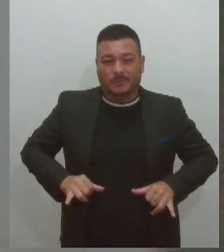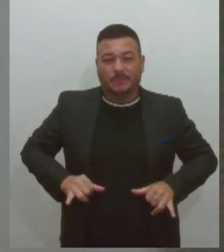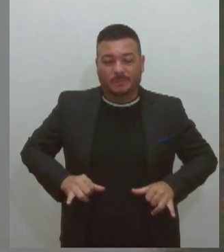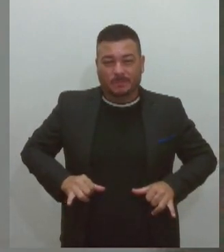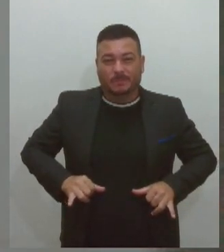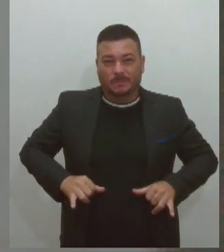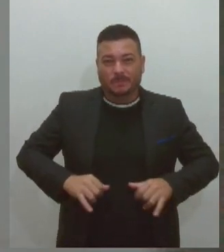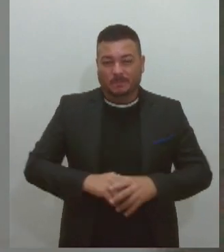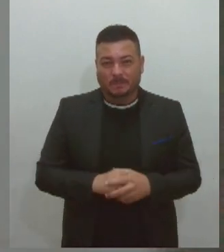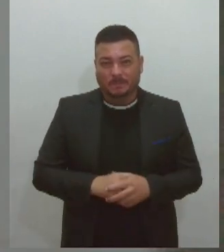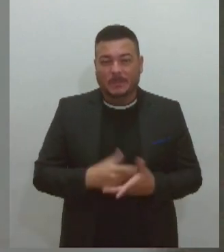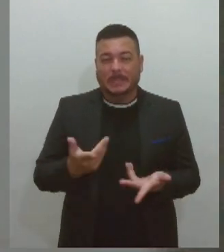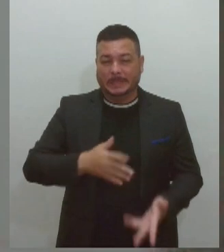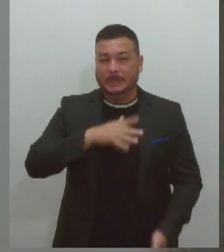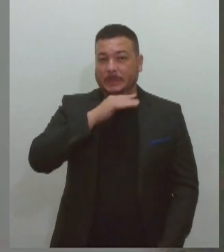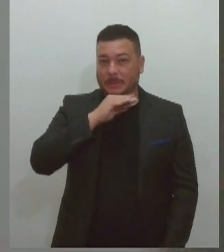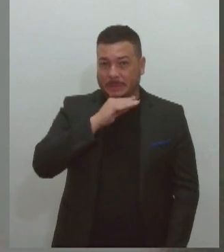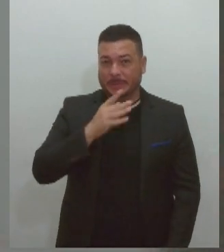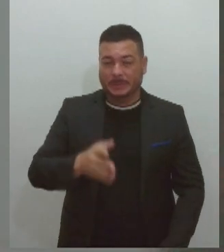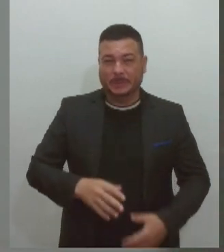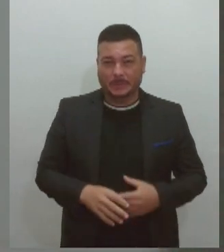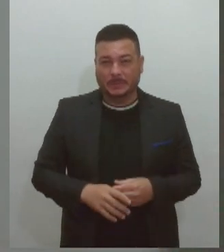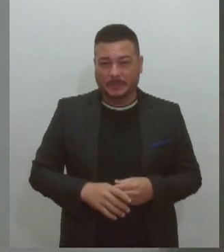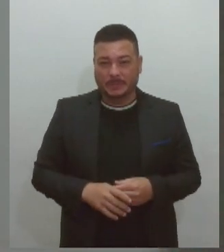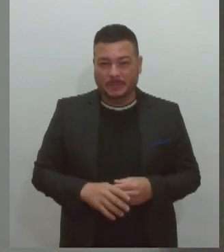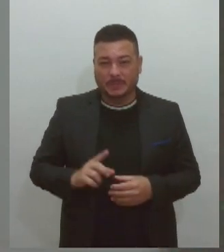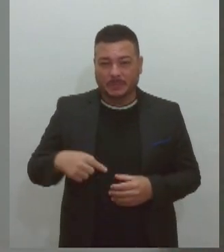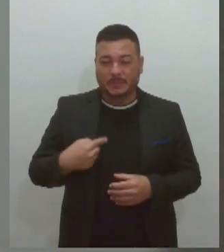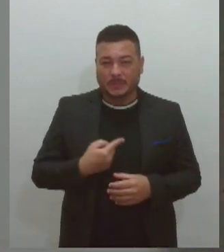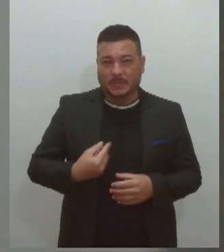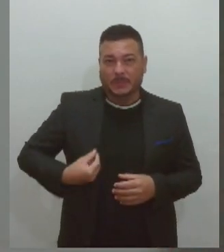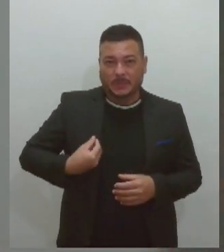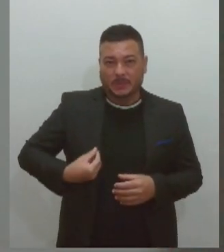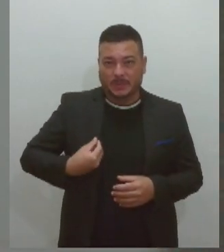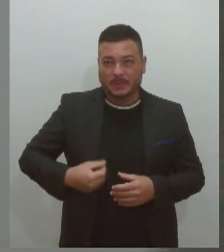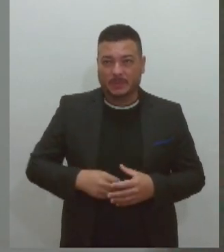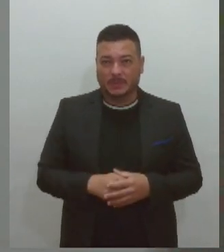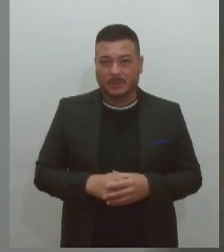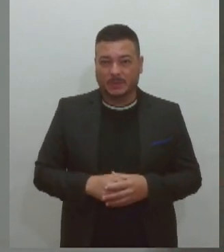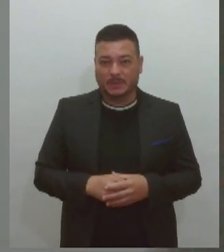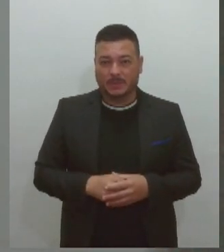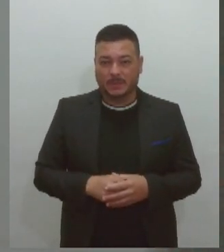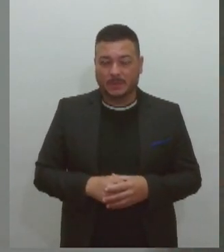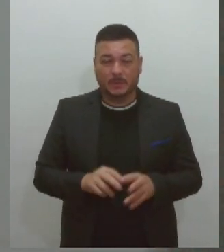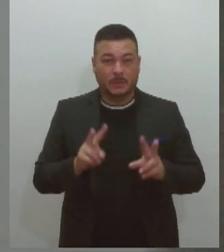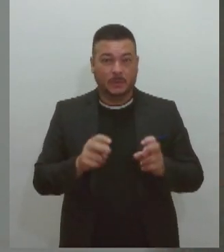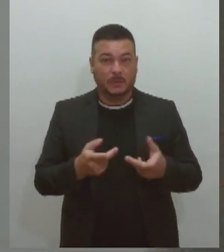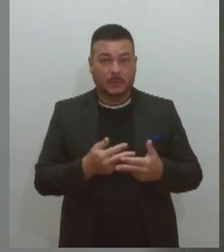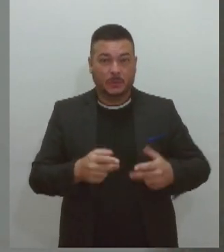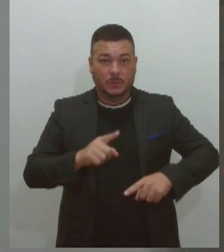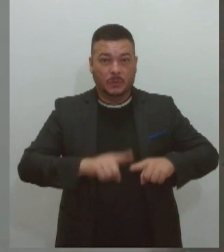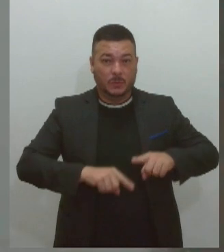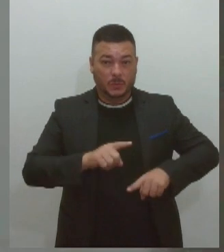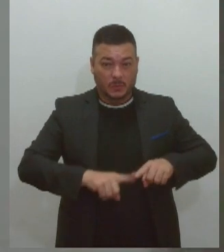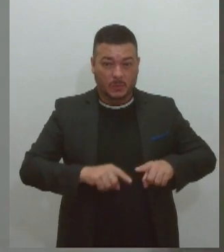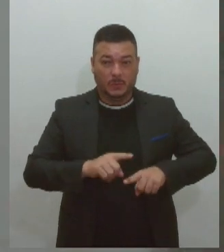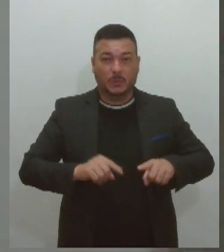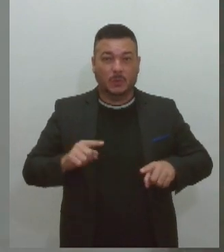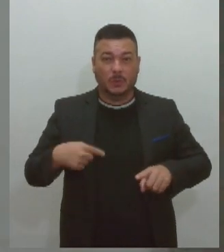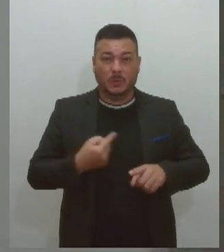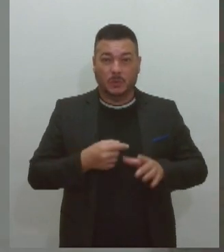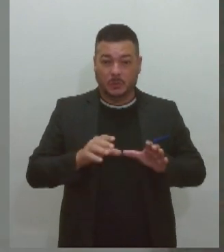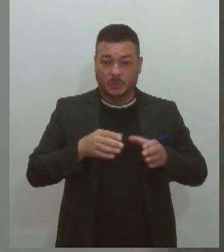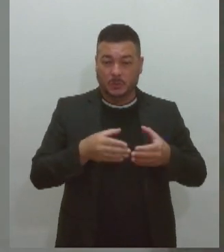dos nossos rios, assim, né? Em relação aos resíduos sólidos, nós da educação ambiental sempre dizemos que é